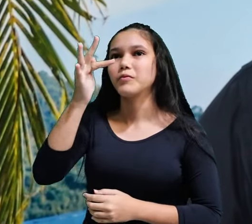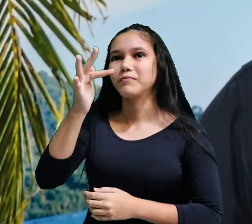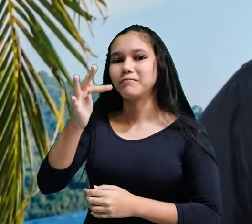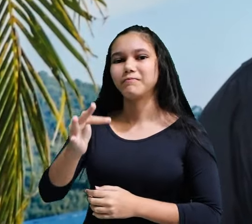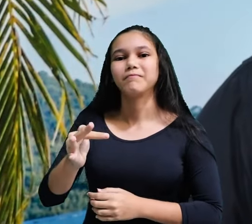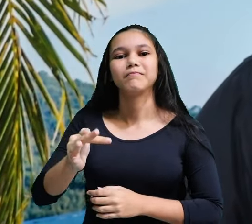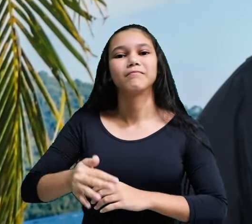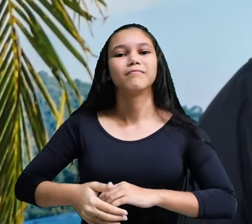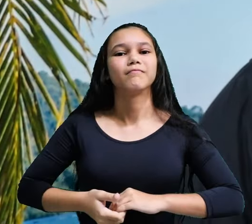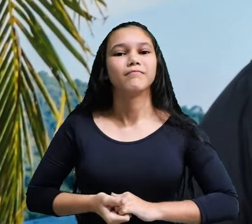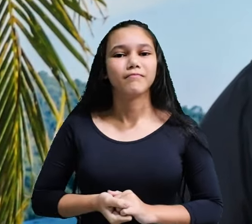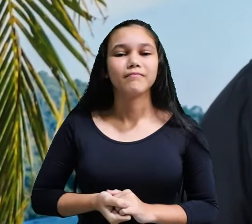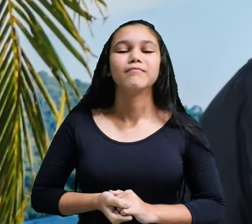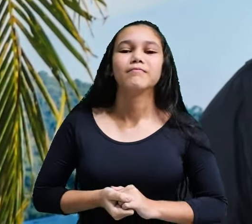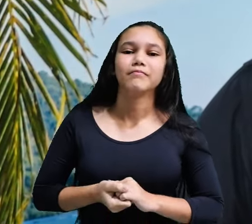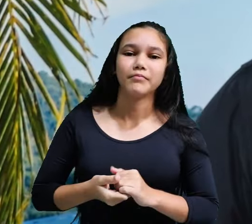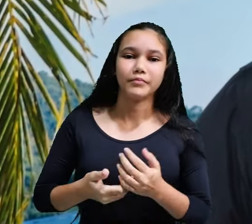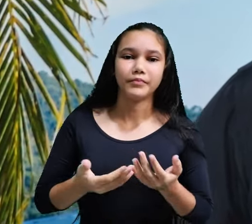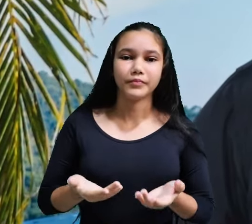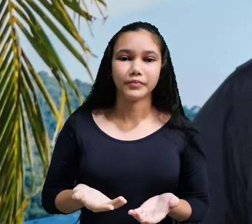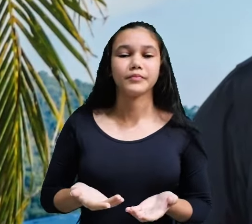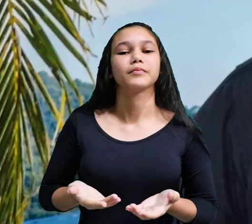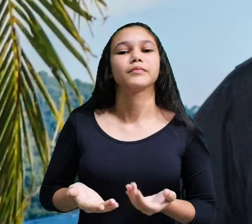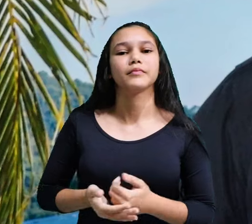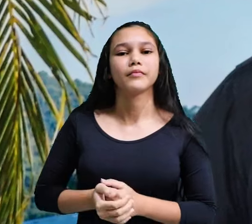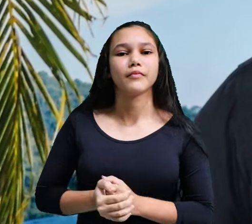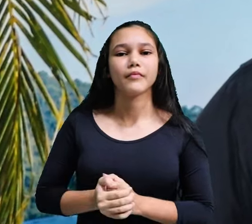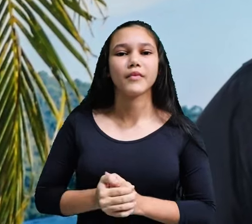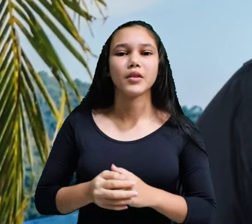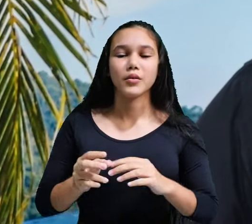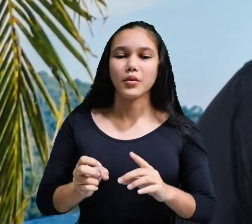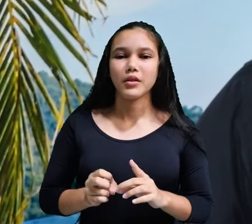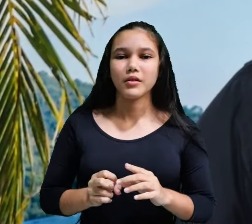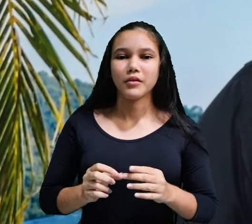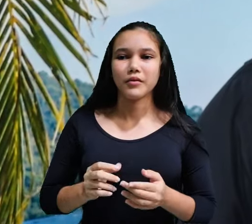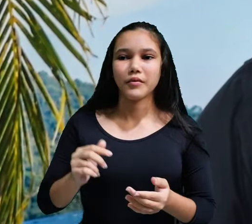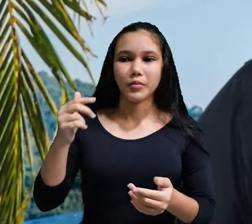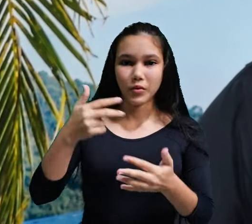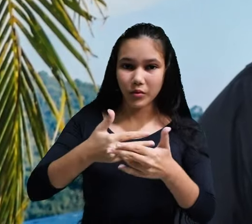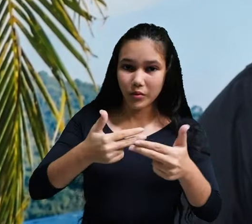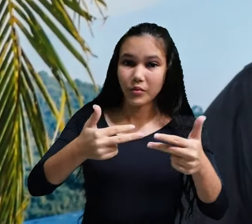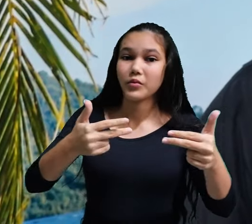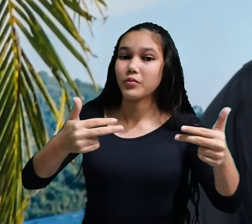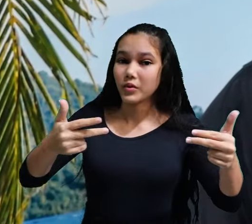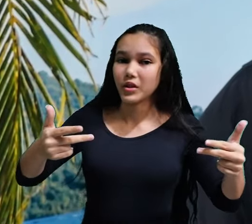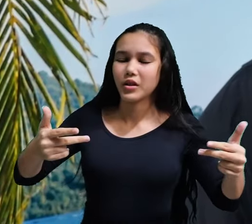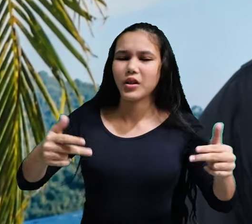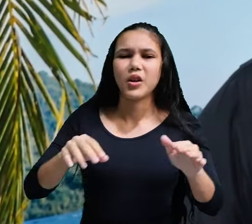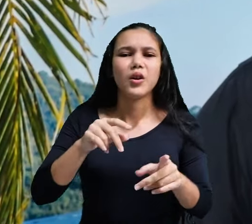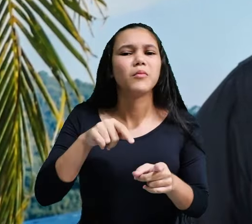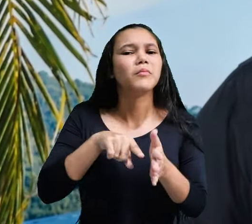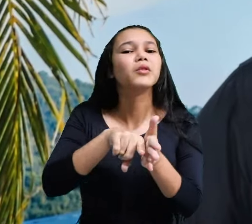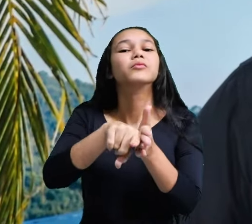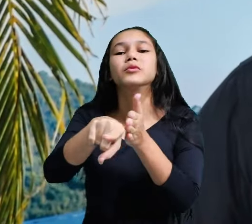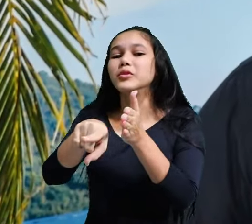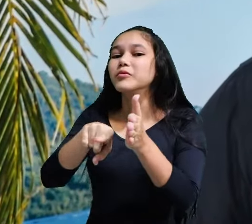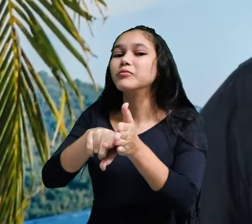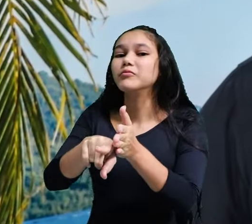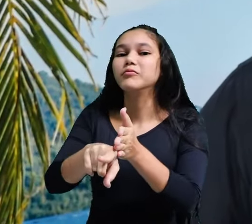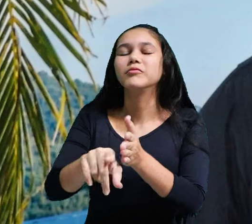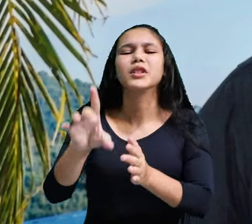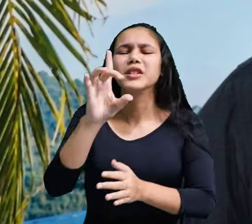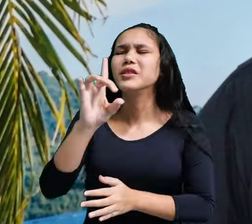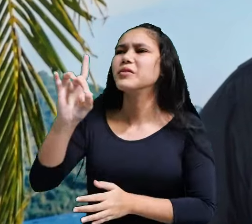futuro. Então, a partir dessas afirmações, surge a pergunta Sendo